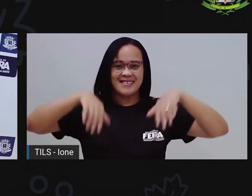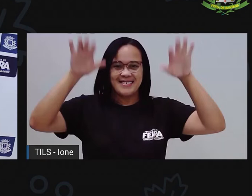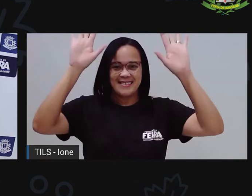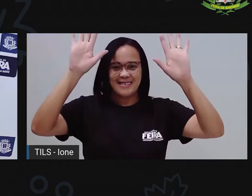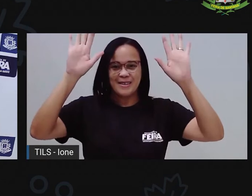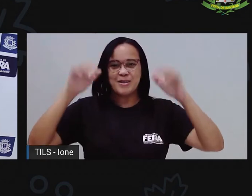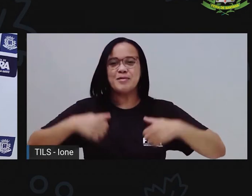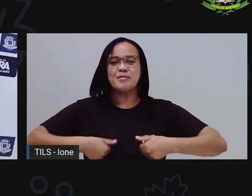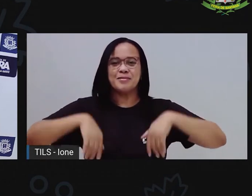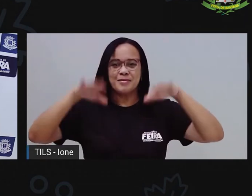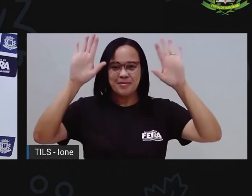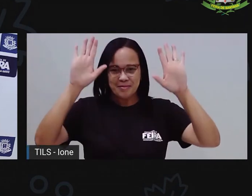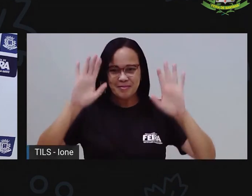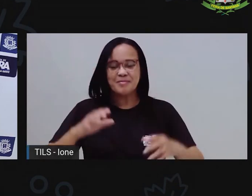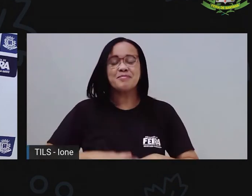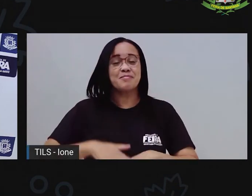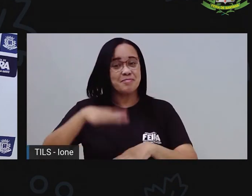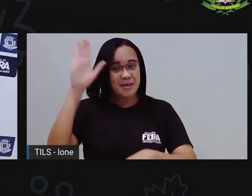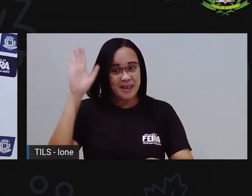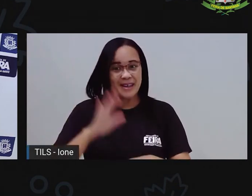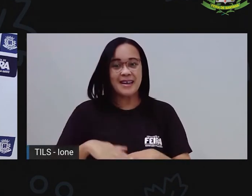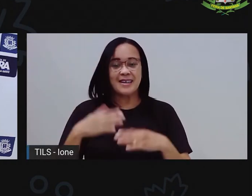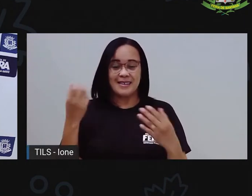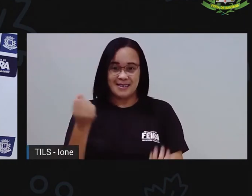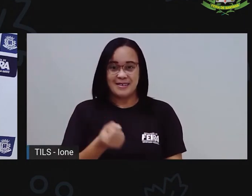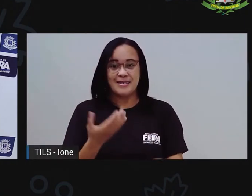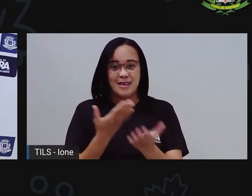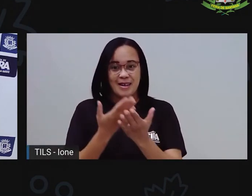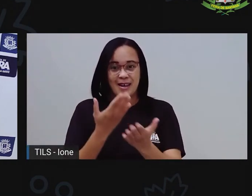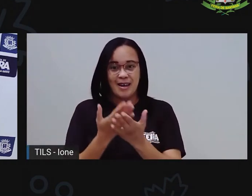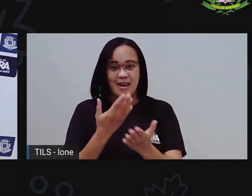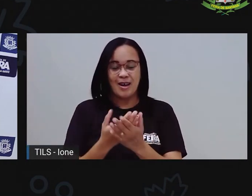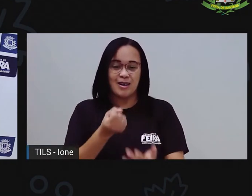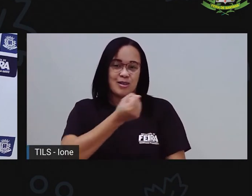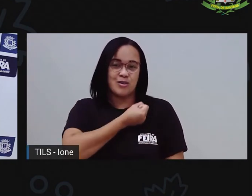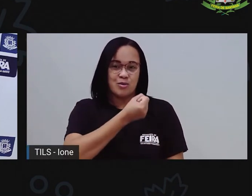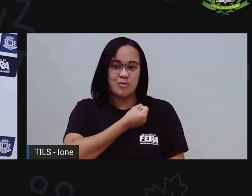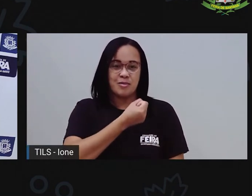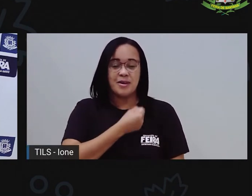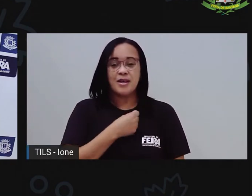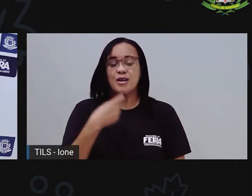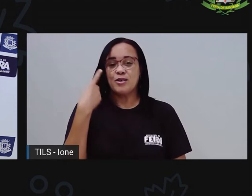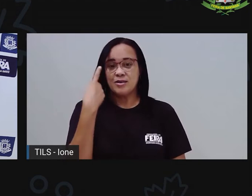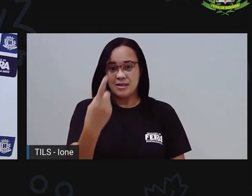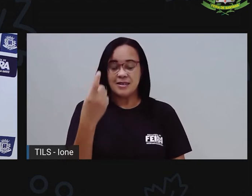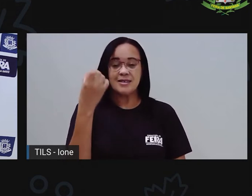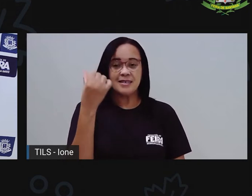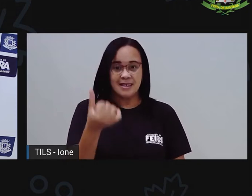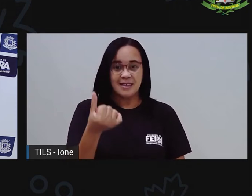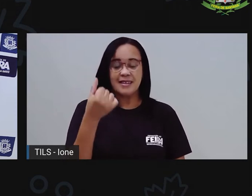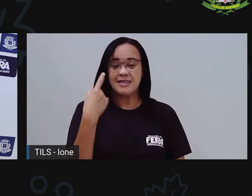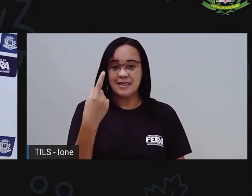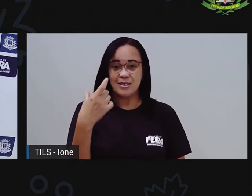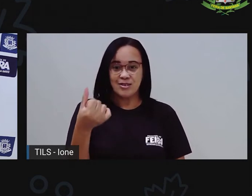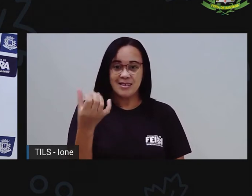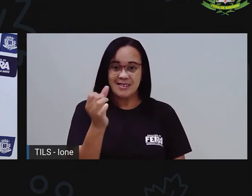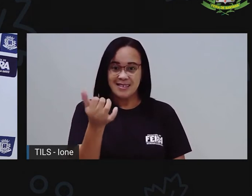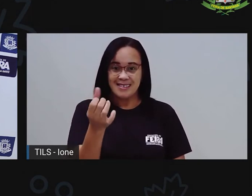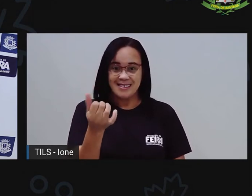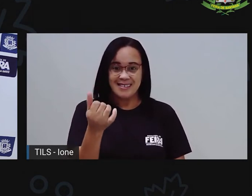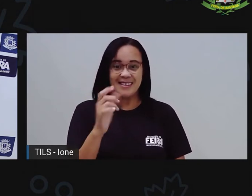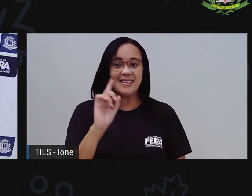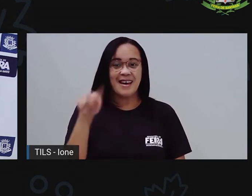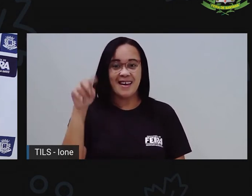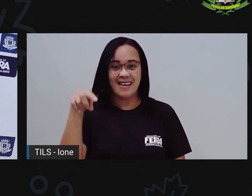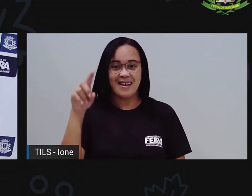cima, lá no teto. Hoje é nossa aula de número 116. Pois é, vamos